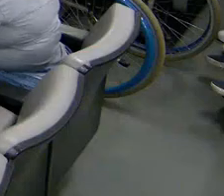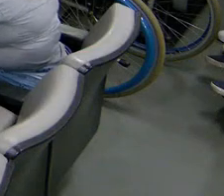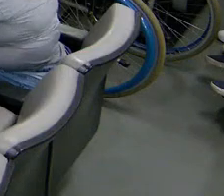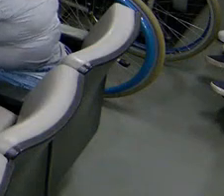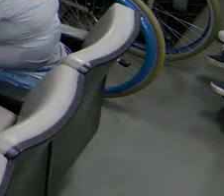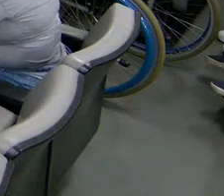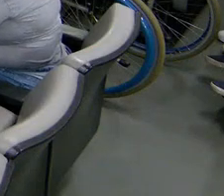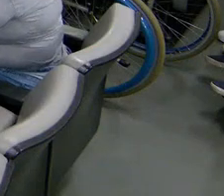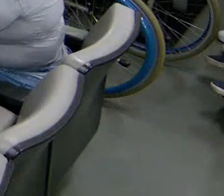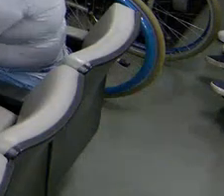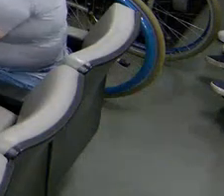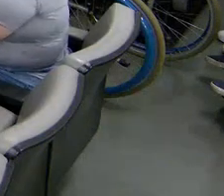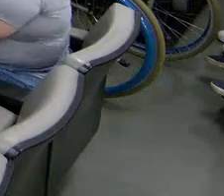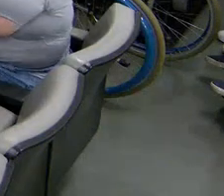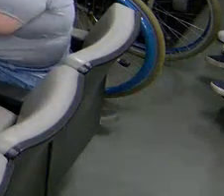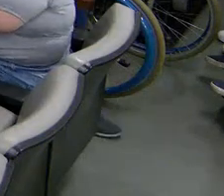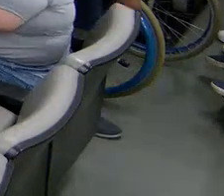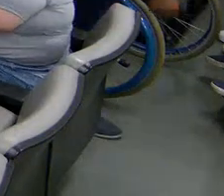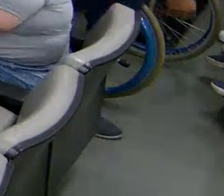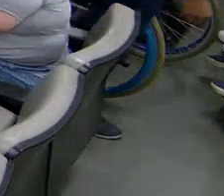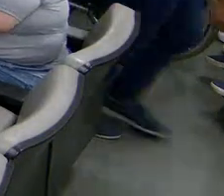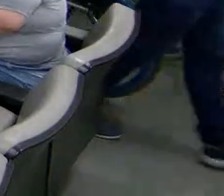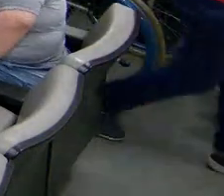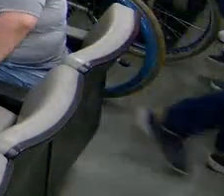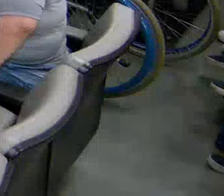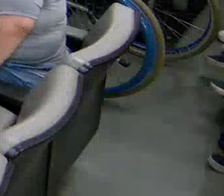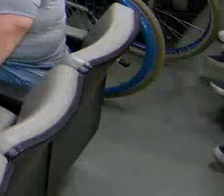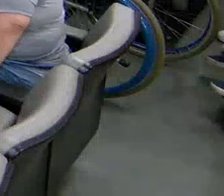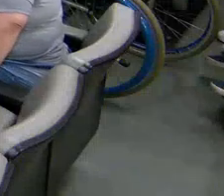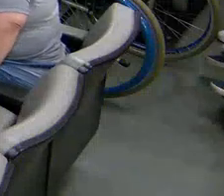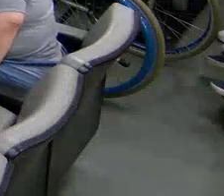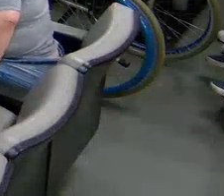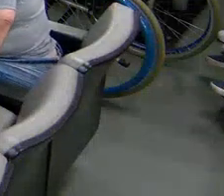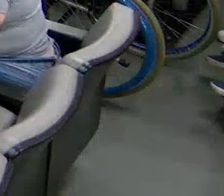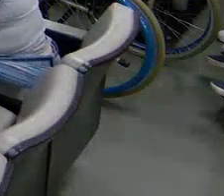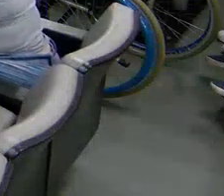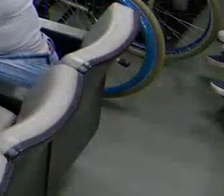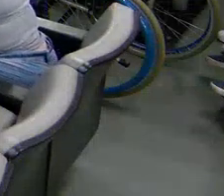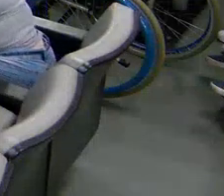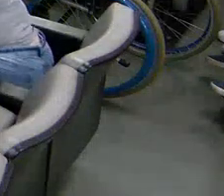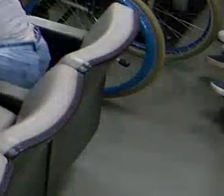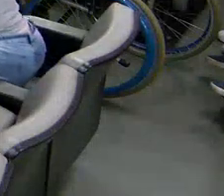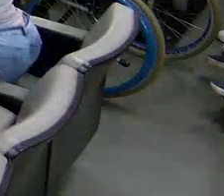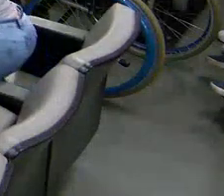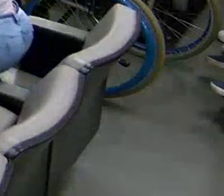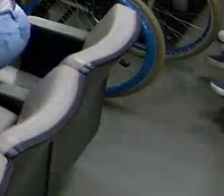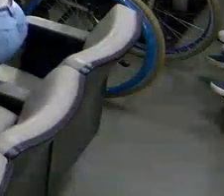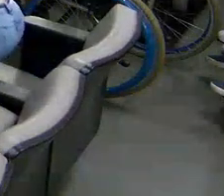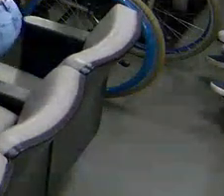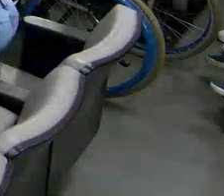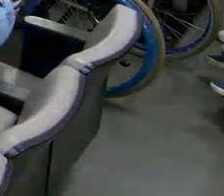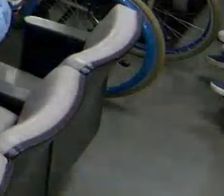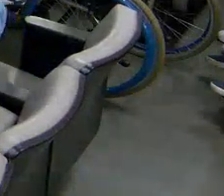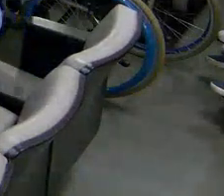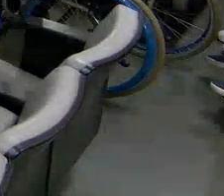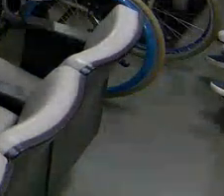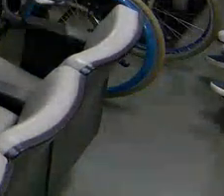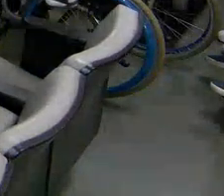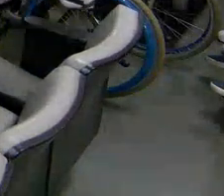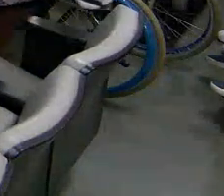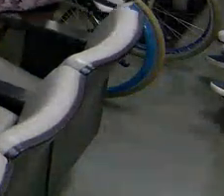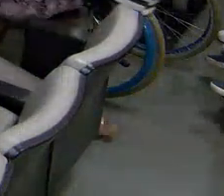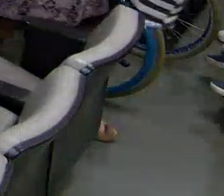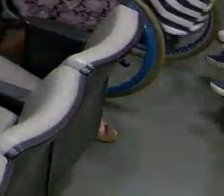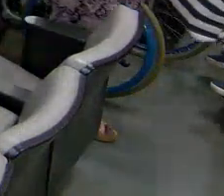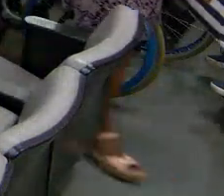Eu espectro, cuja sigla é NMO, pelos 10 anos de fundação. Eu vou compor a mesa,